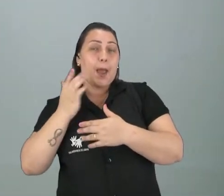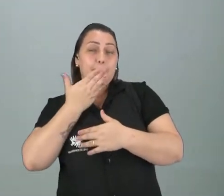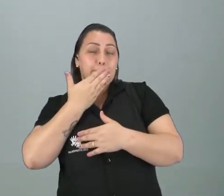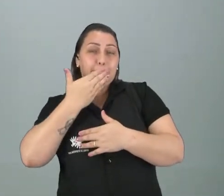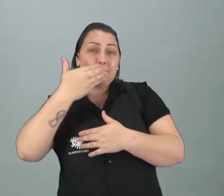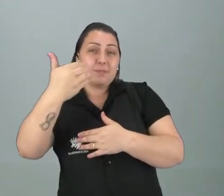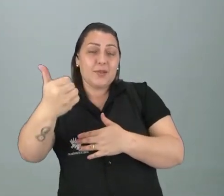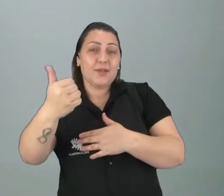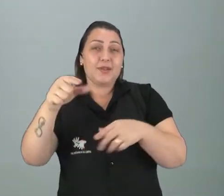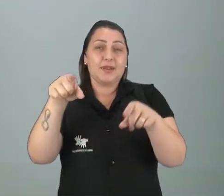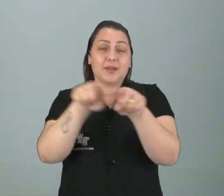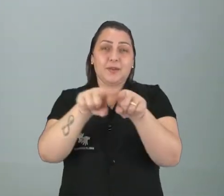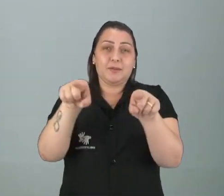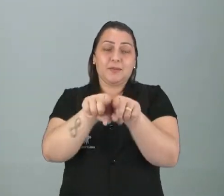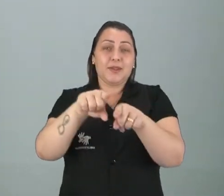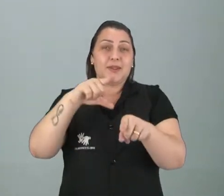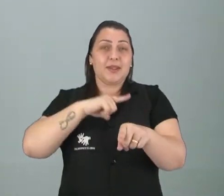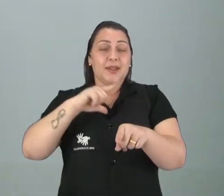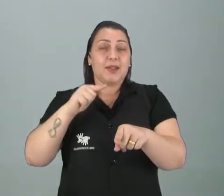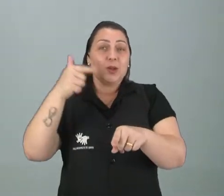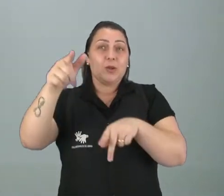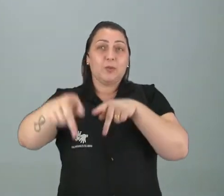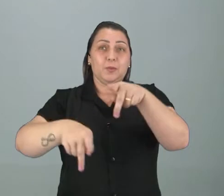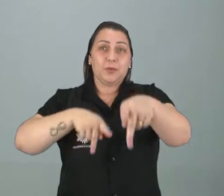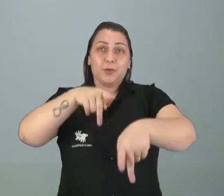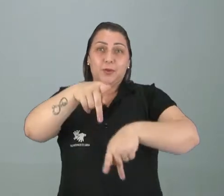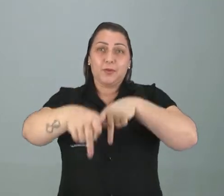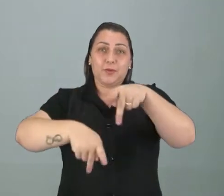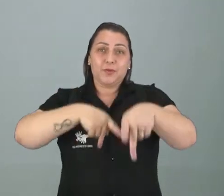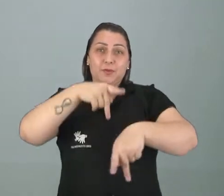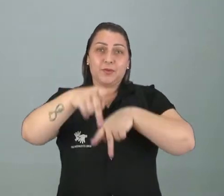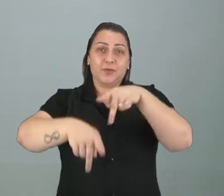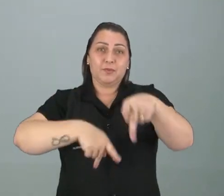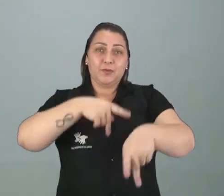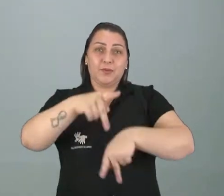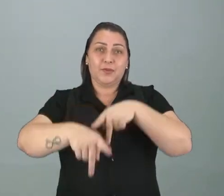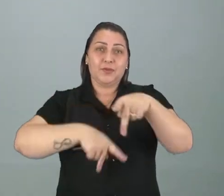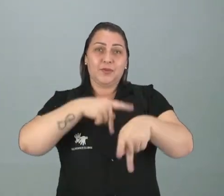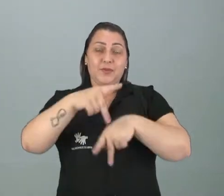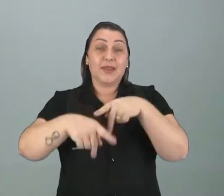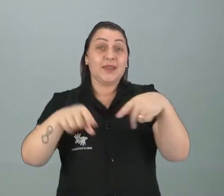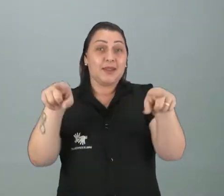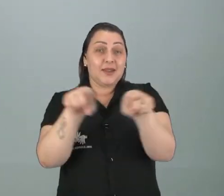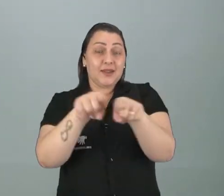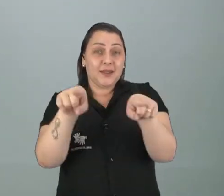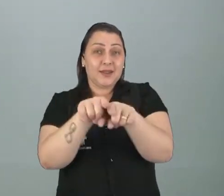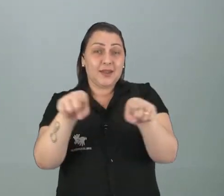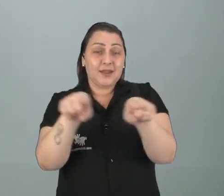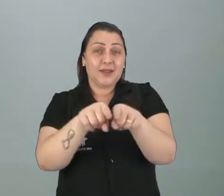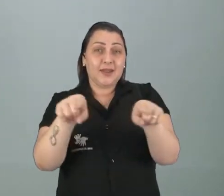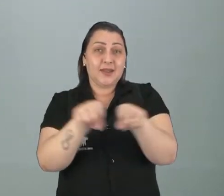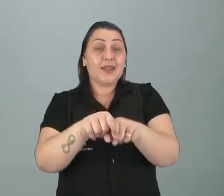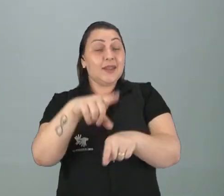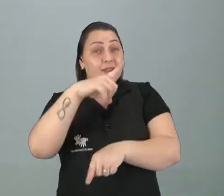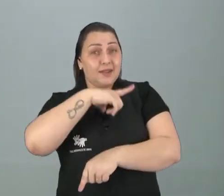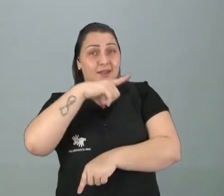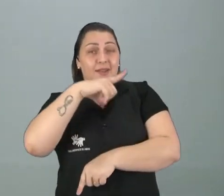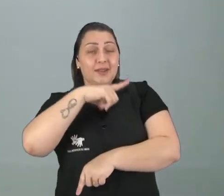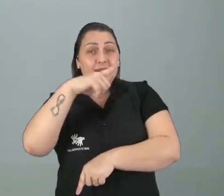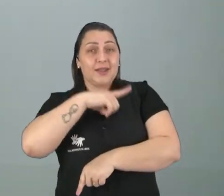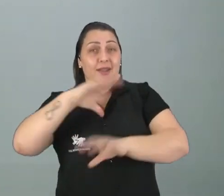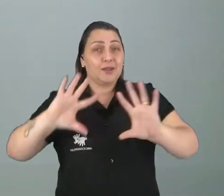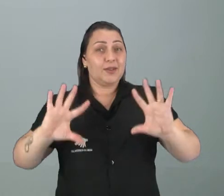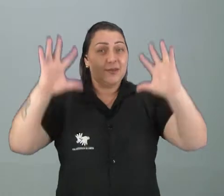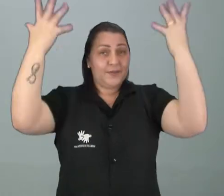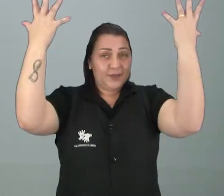melhores. E também tem outro povo, né? Outros povos também que têm as suas